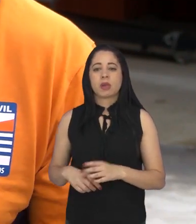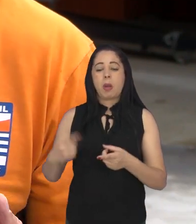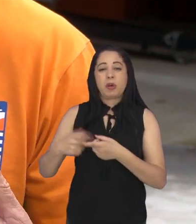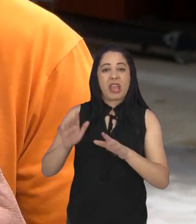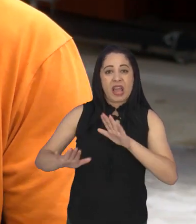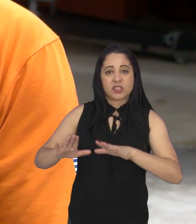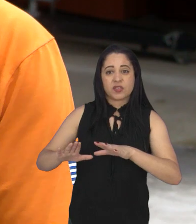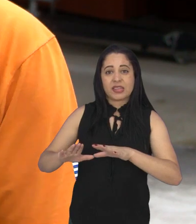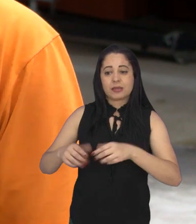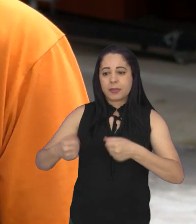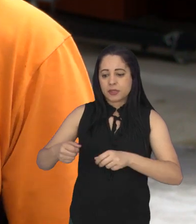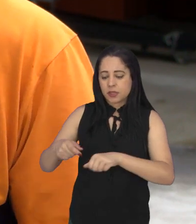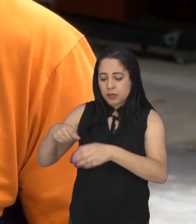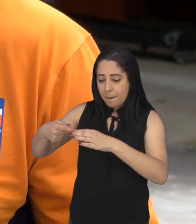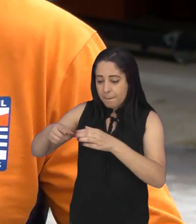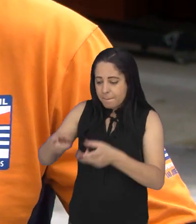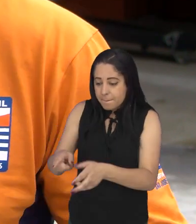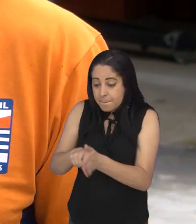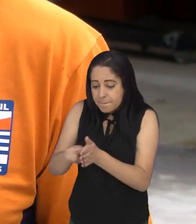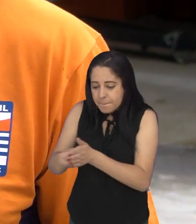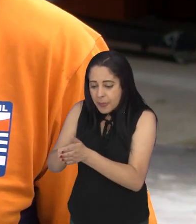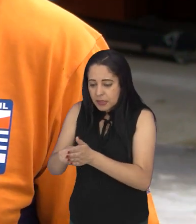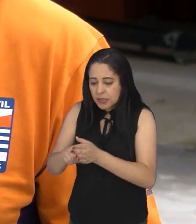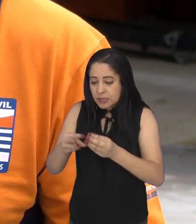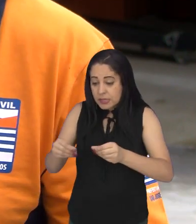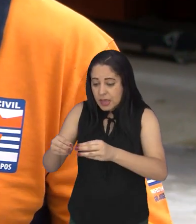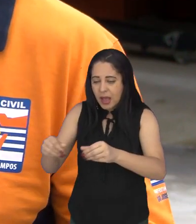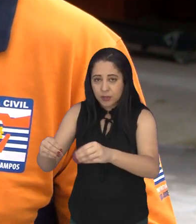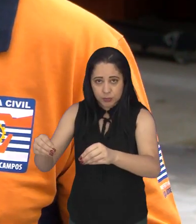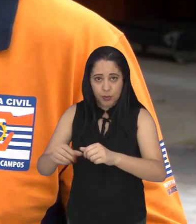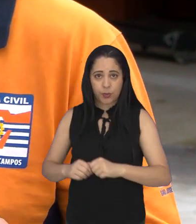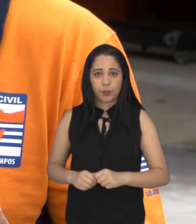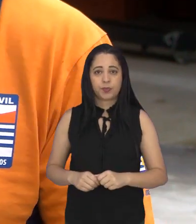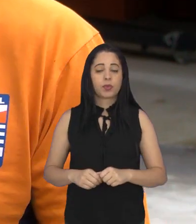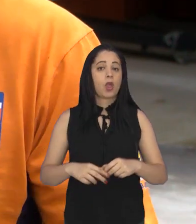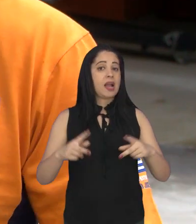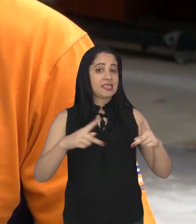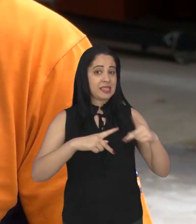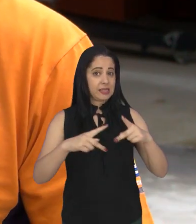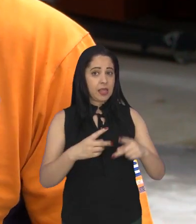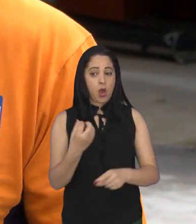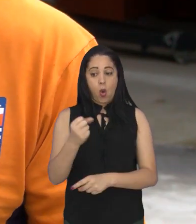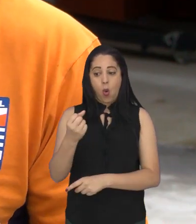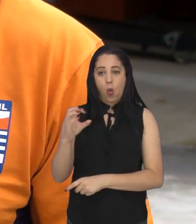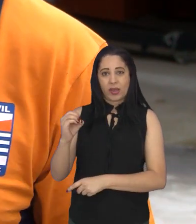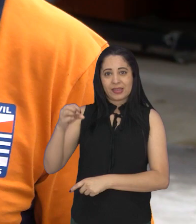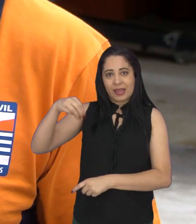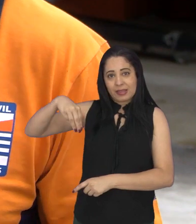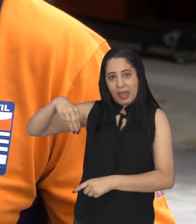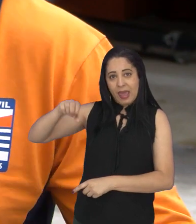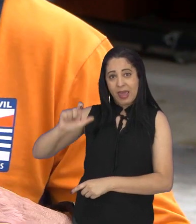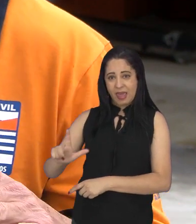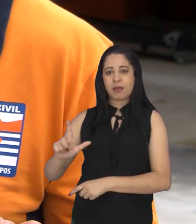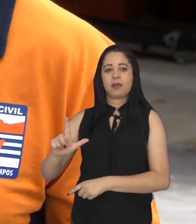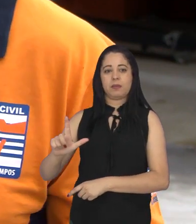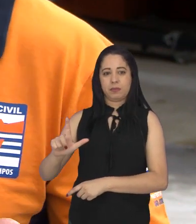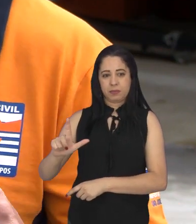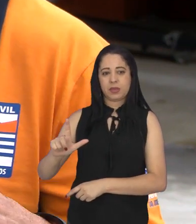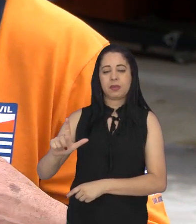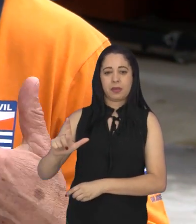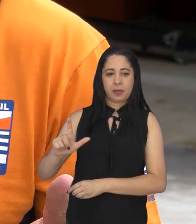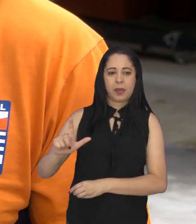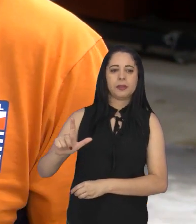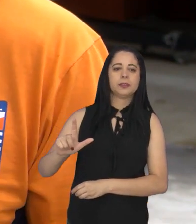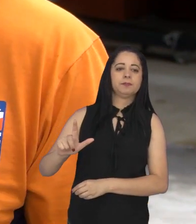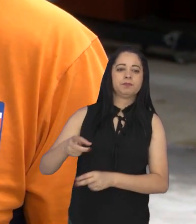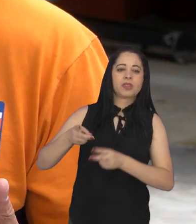saturamento de solo. Então, o São José dos Campos, hoje, ele é regulado em 80 milímetros do ponto máximo